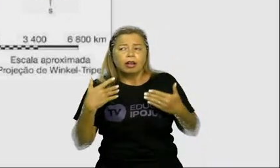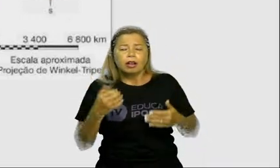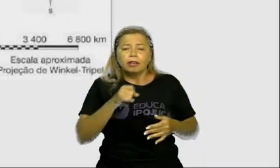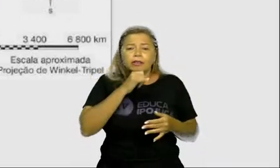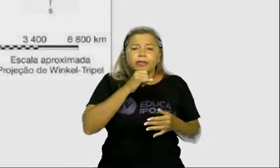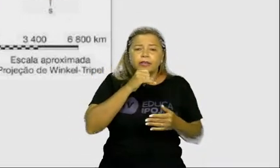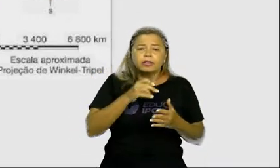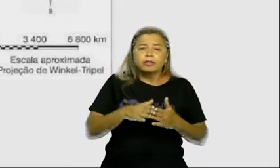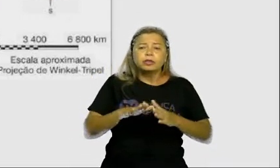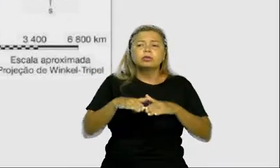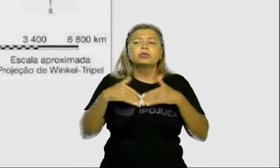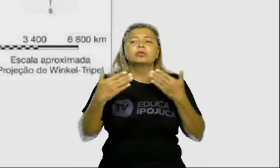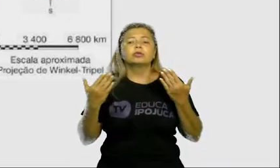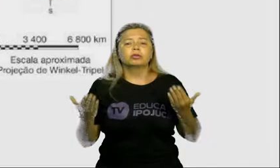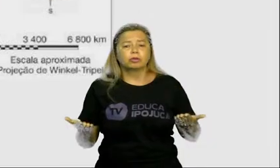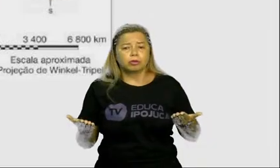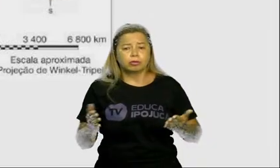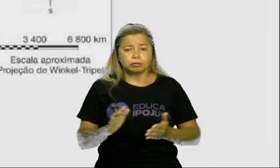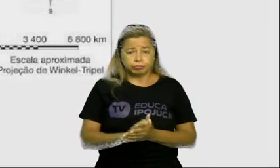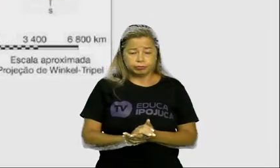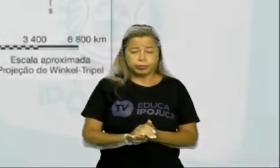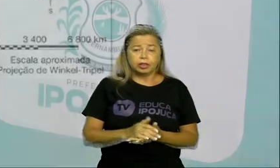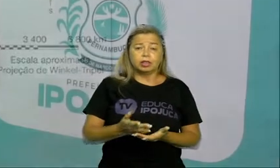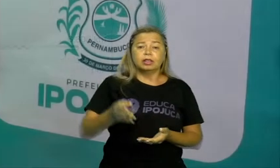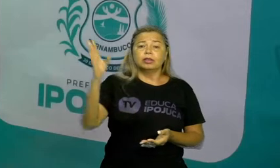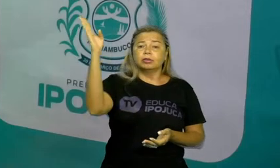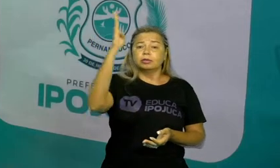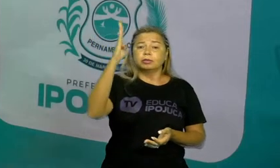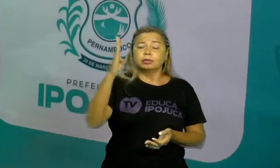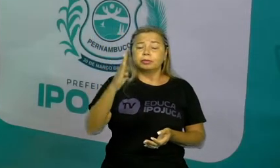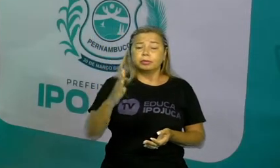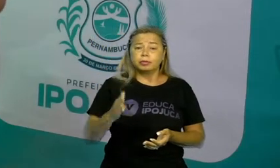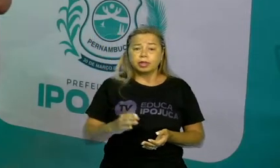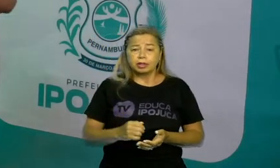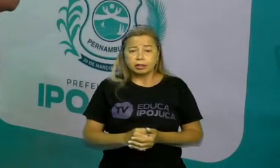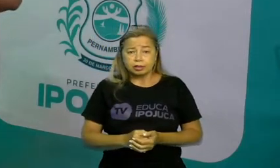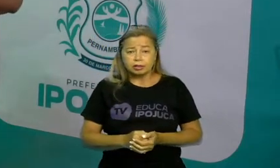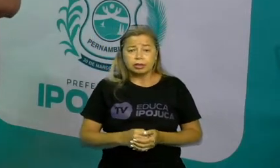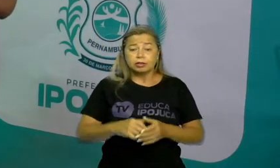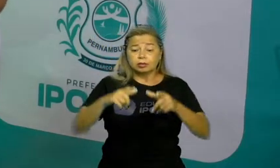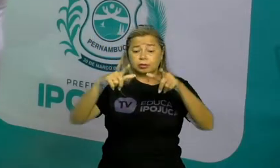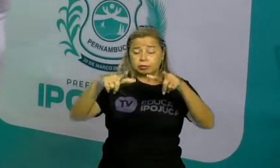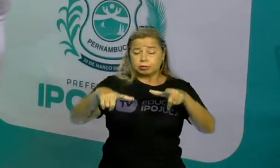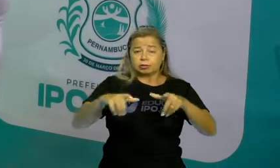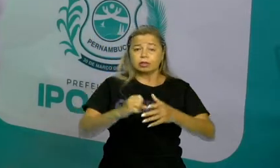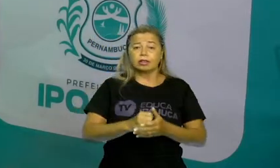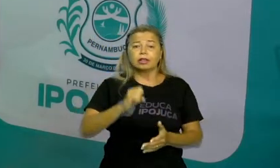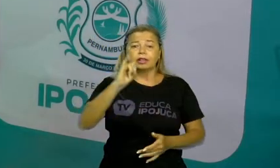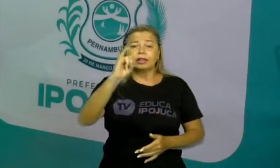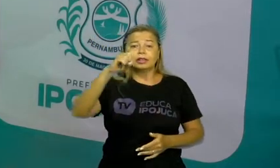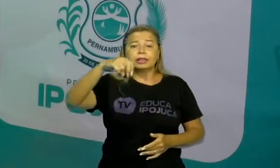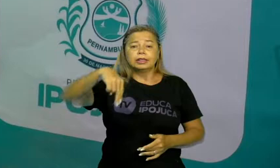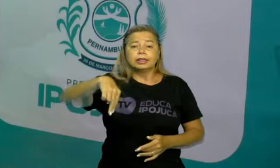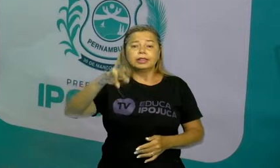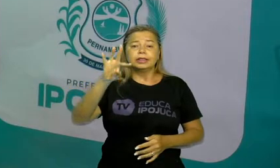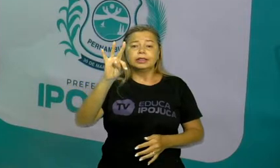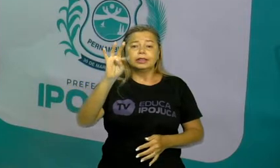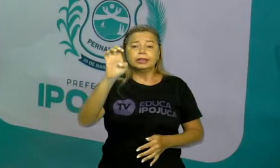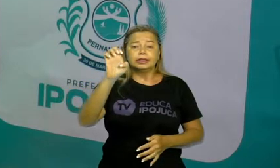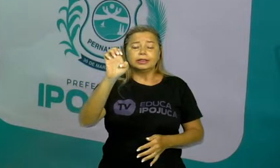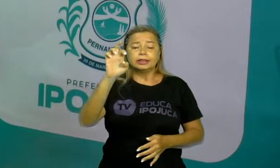aí no mapa, o Brasil está situado na zona intertropical do planeta, nessa parte mais vermelhinha